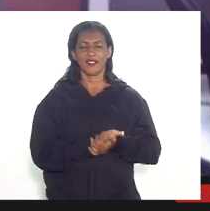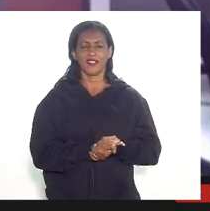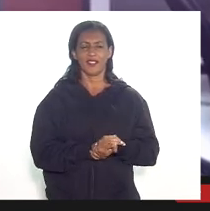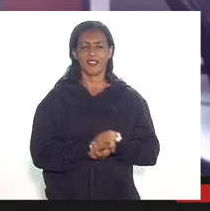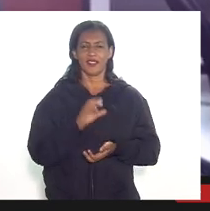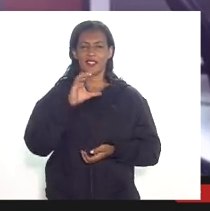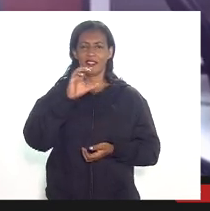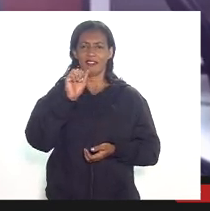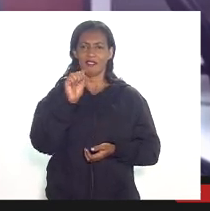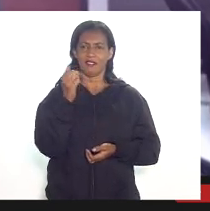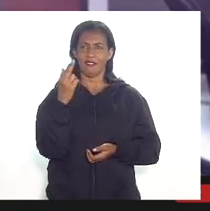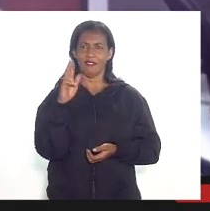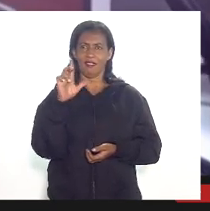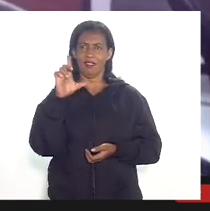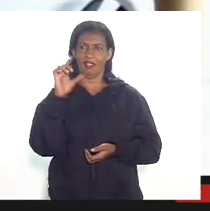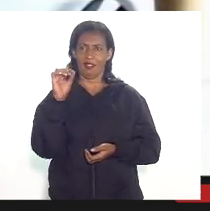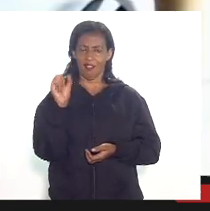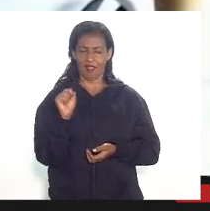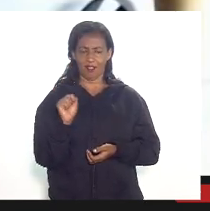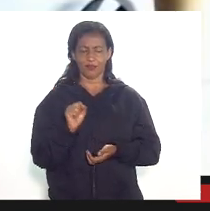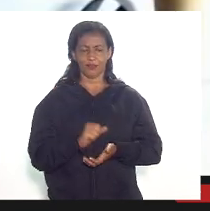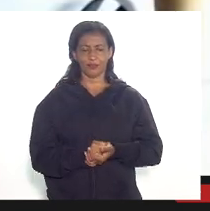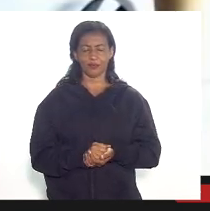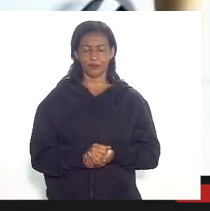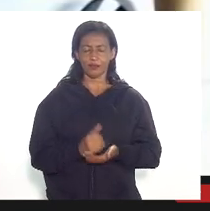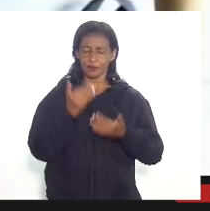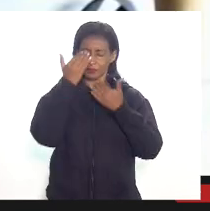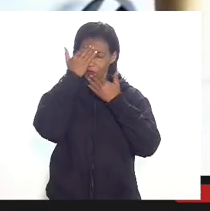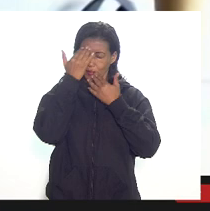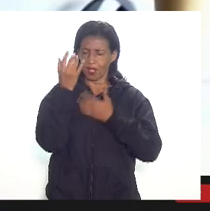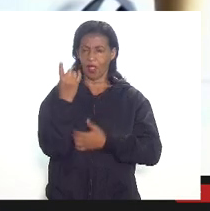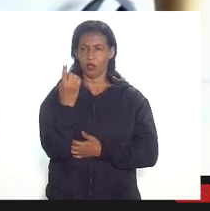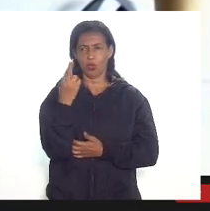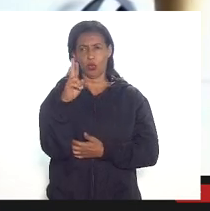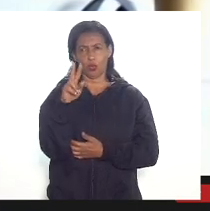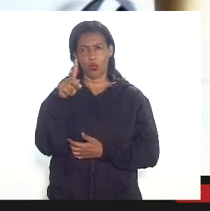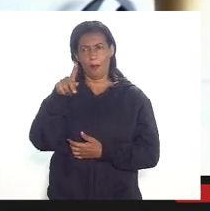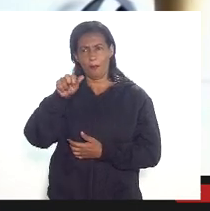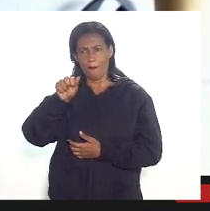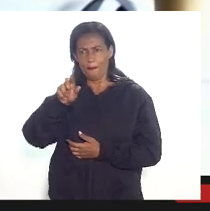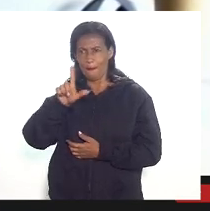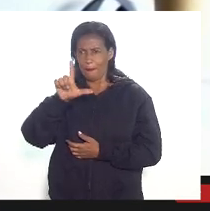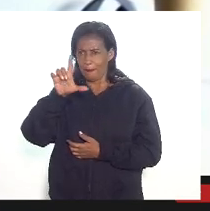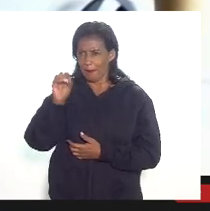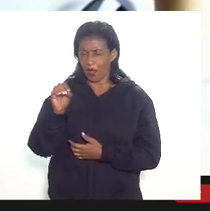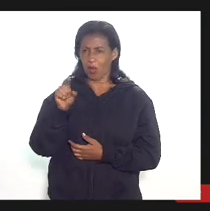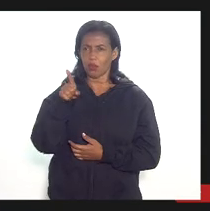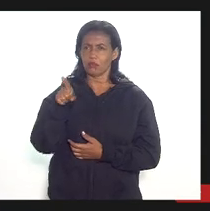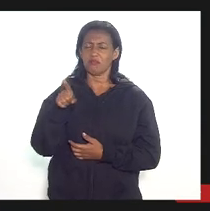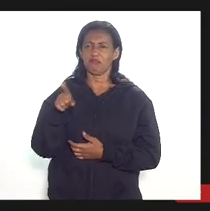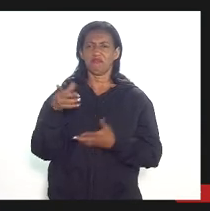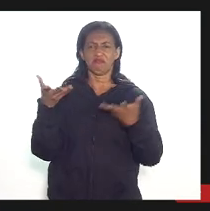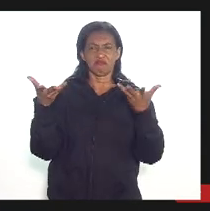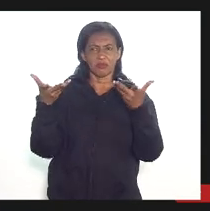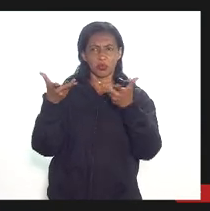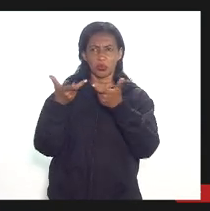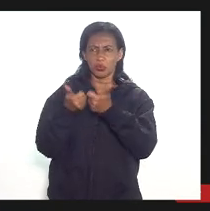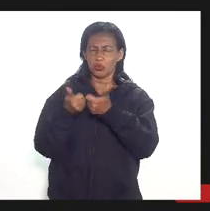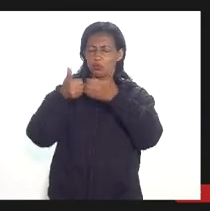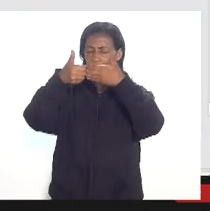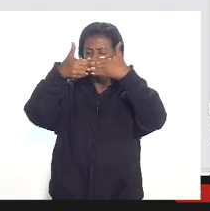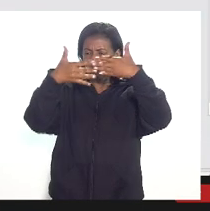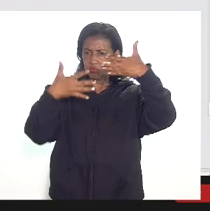Carlos Fortunato obrigado doutor Paulo Henrique pela sua excelente preeleção